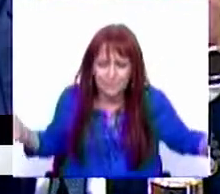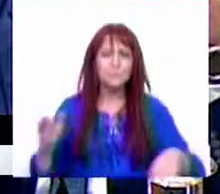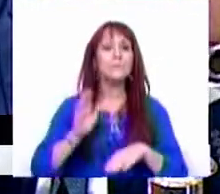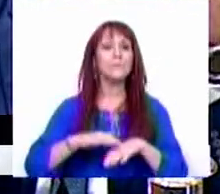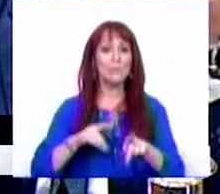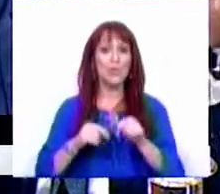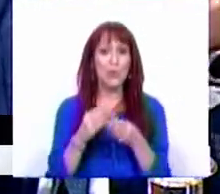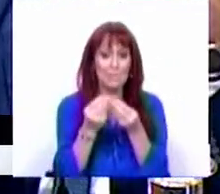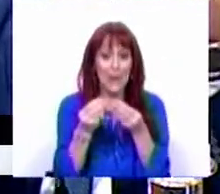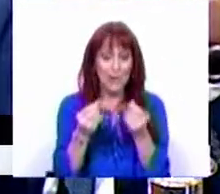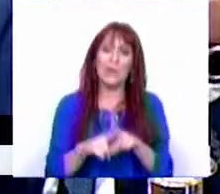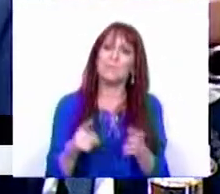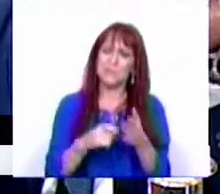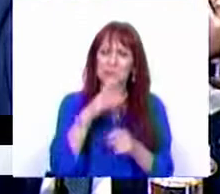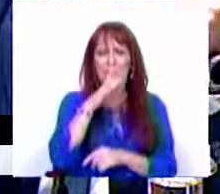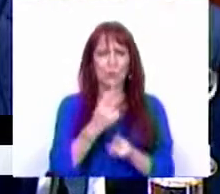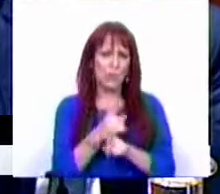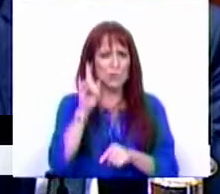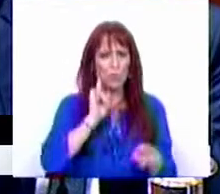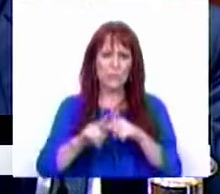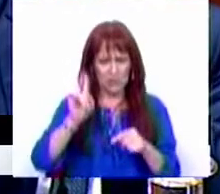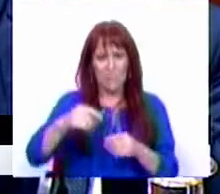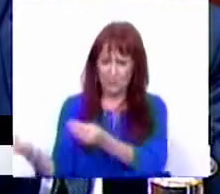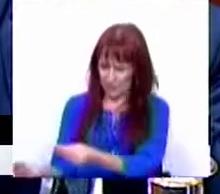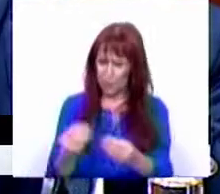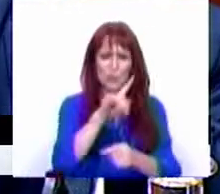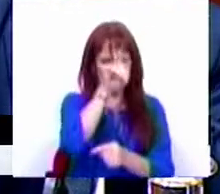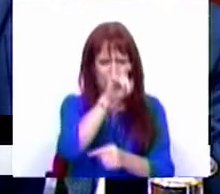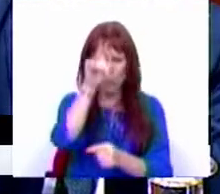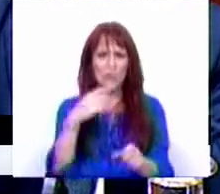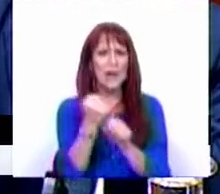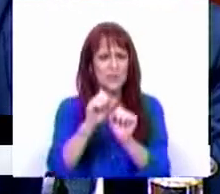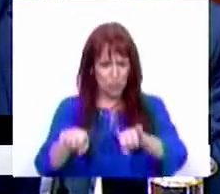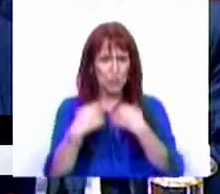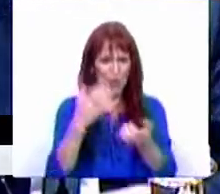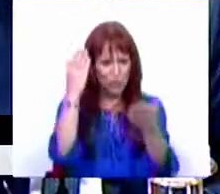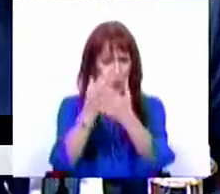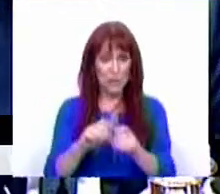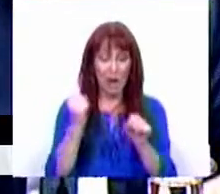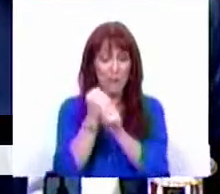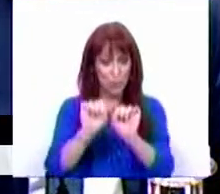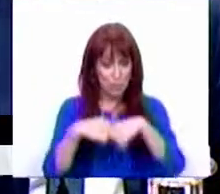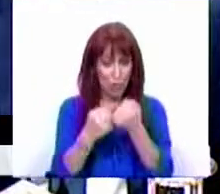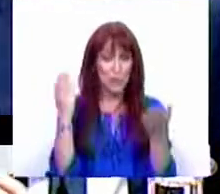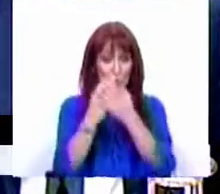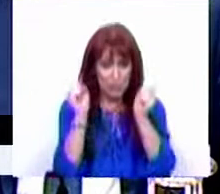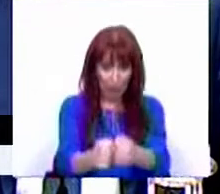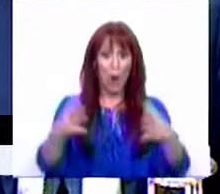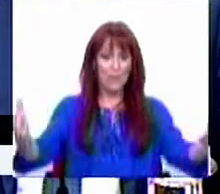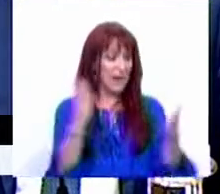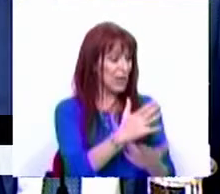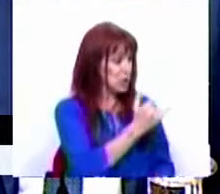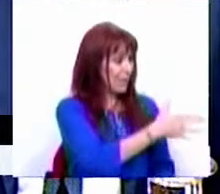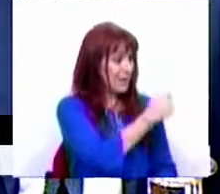Relativamente aos meios, é preciso dizer, porque a Sra. Deputada também trouxe aqui as questões da Ação Social Escolar. A Ação Social Escolar aumentou, desde